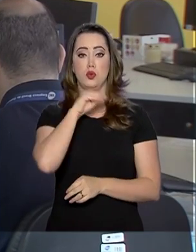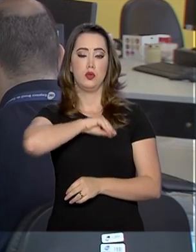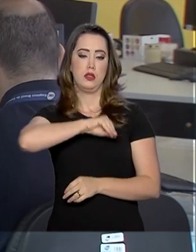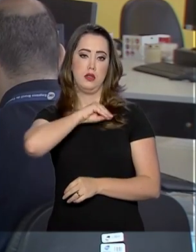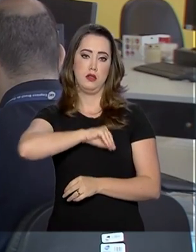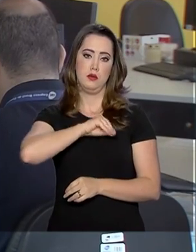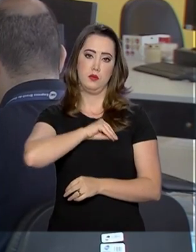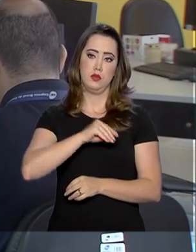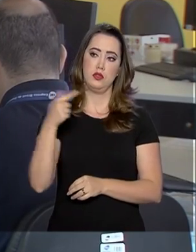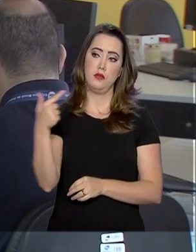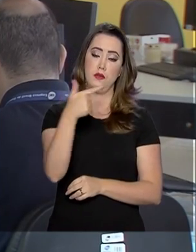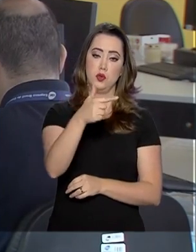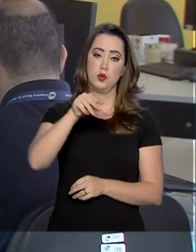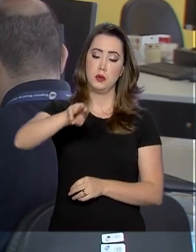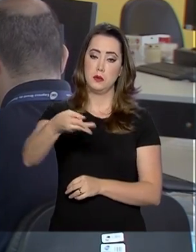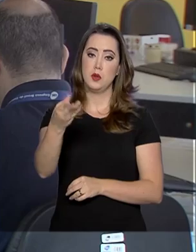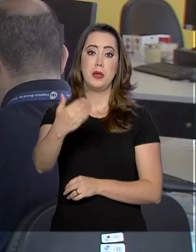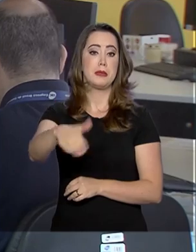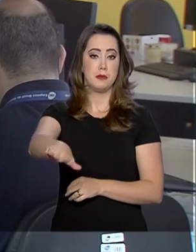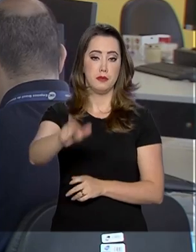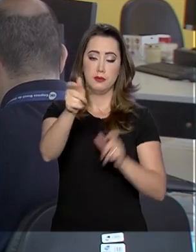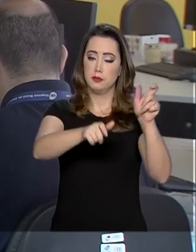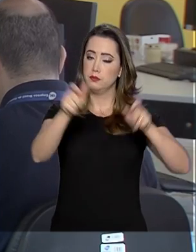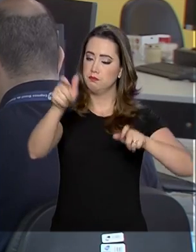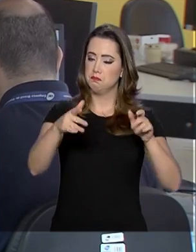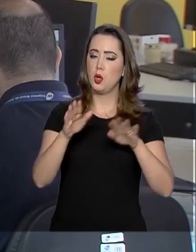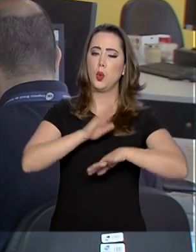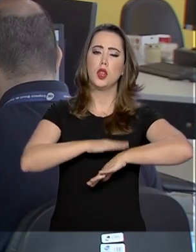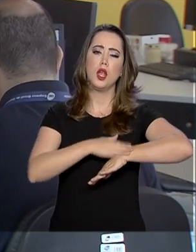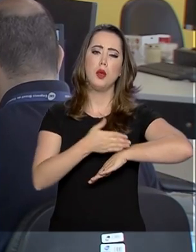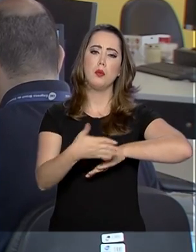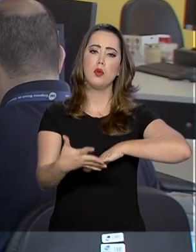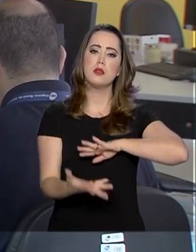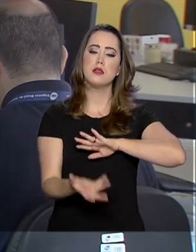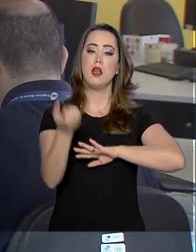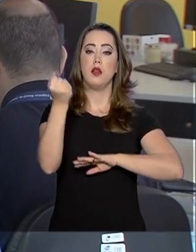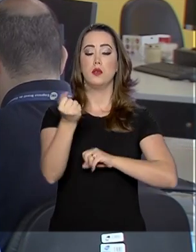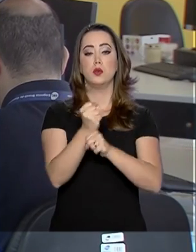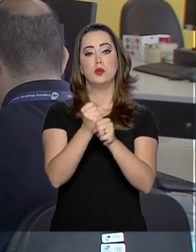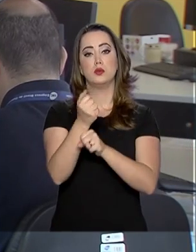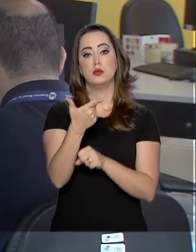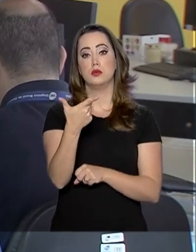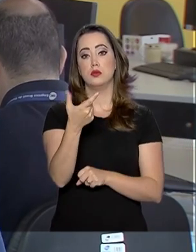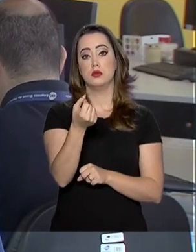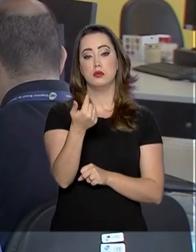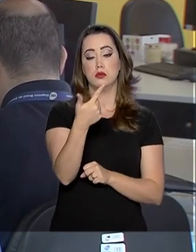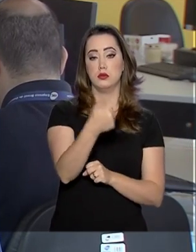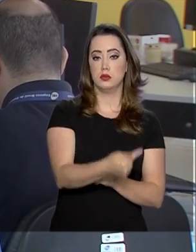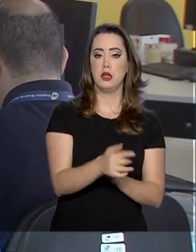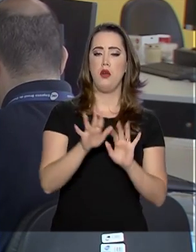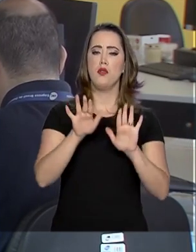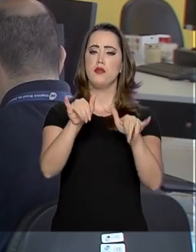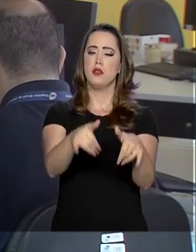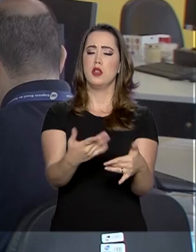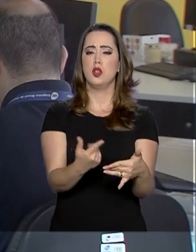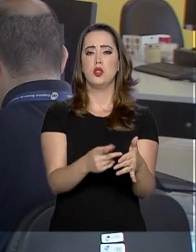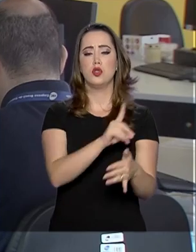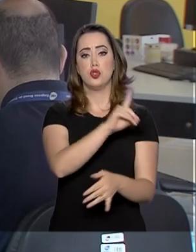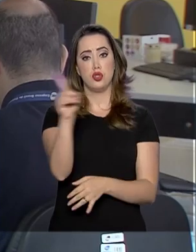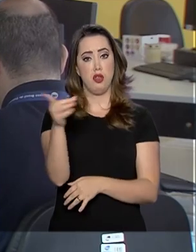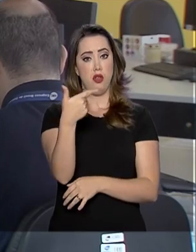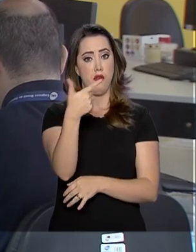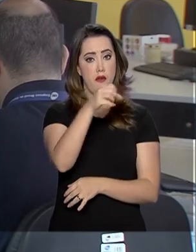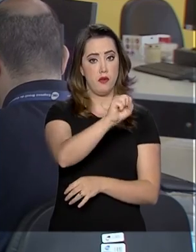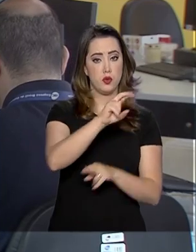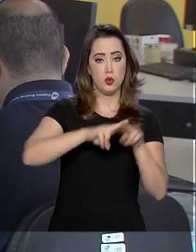,5 milhões de trabalhadores. O prazo para o saque do abono do ano base 2017 terminou no último dia 28 de junho